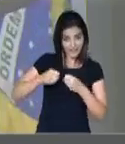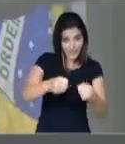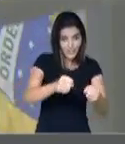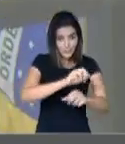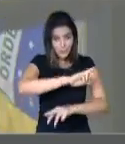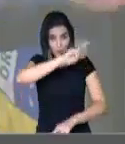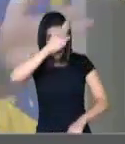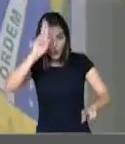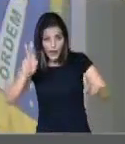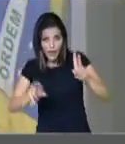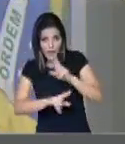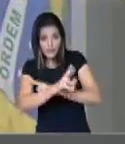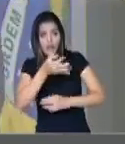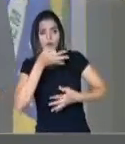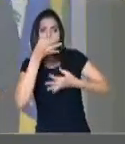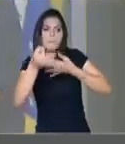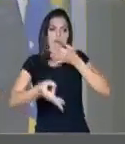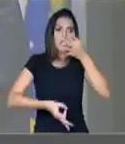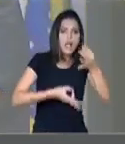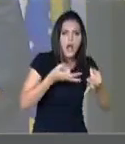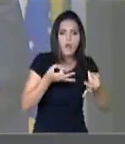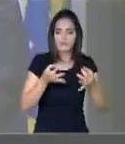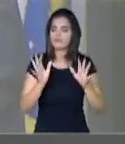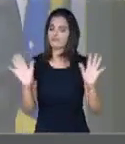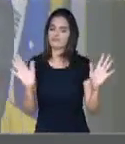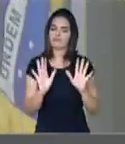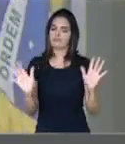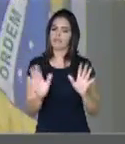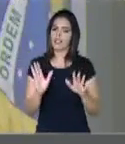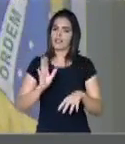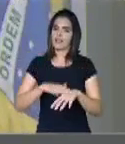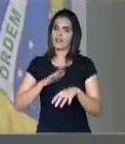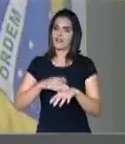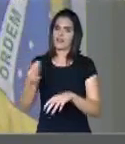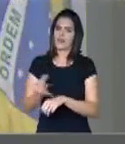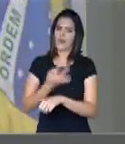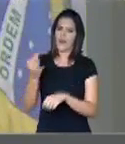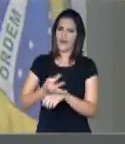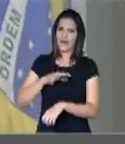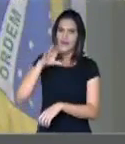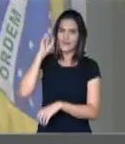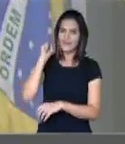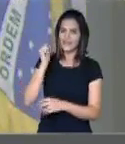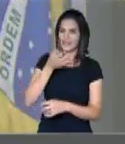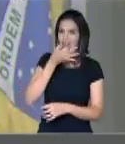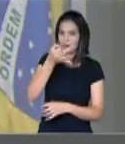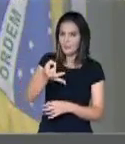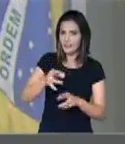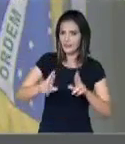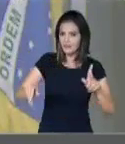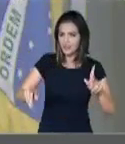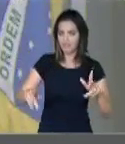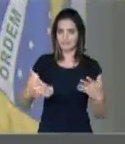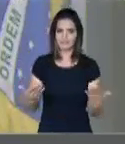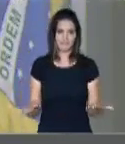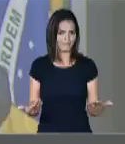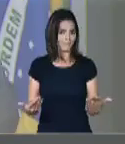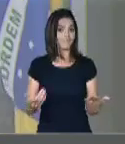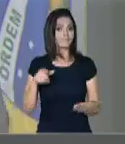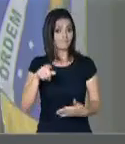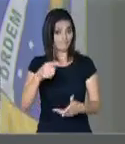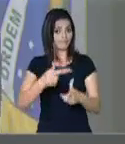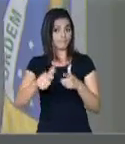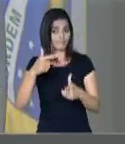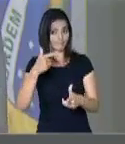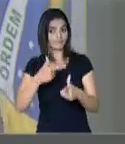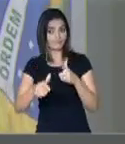pluralidade, e a diversidade, Sr. Presidente, não aguenta ouvir o contraditório, esse é que